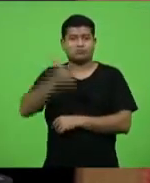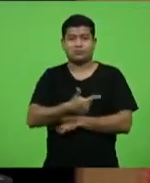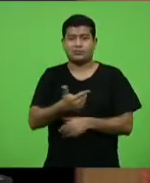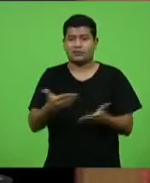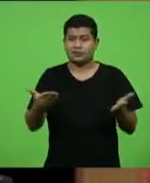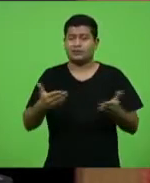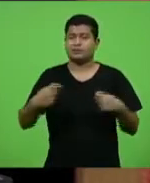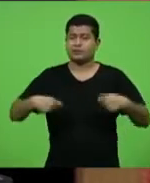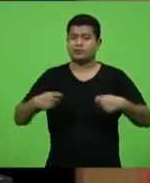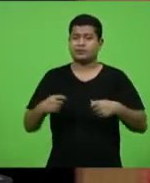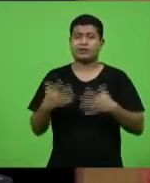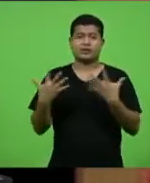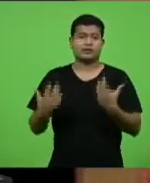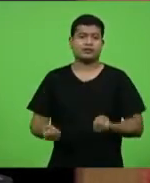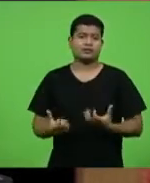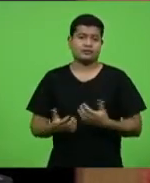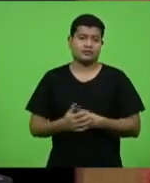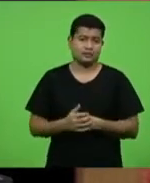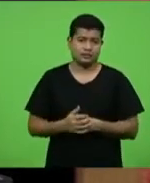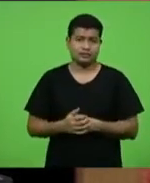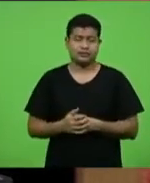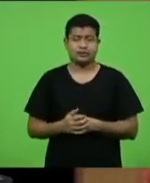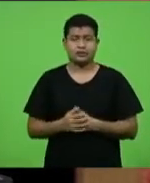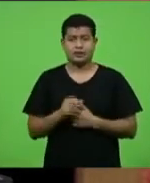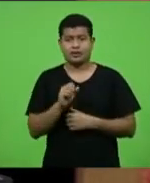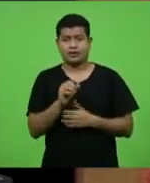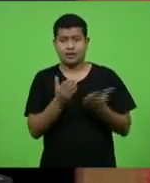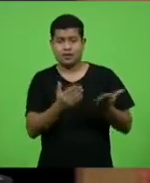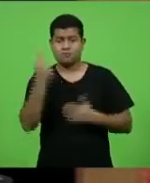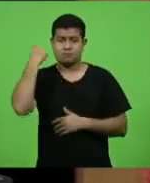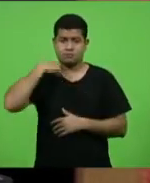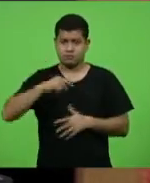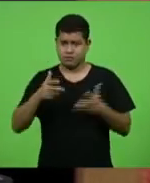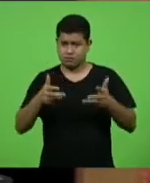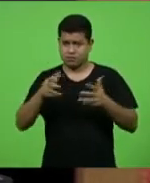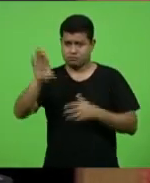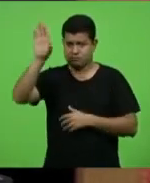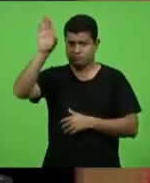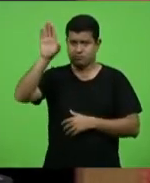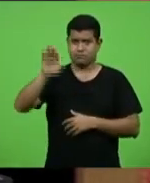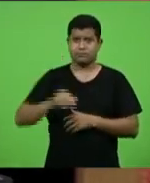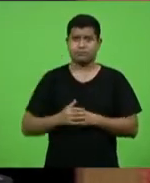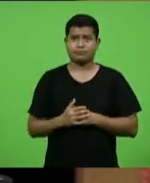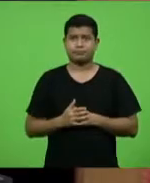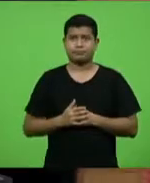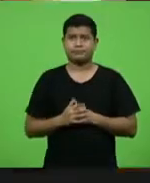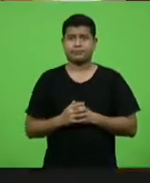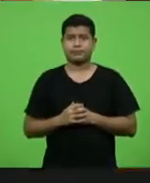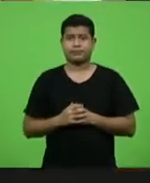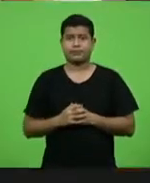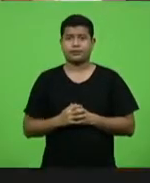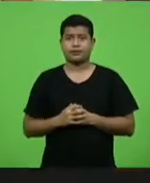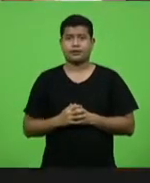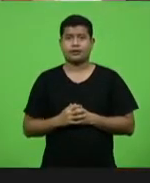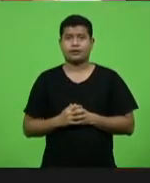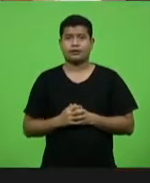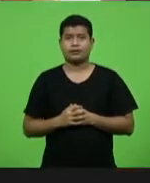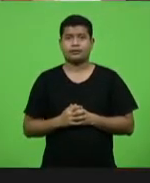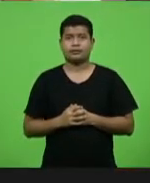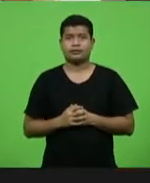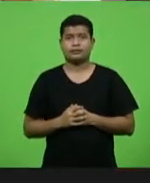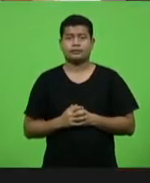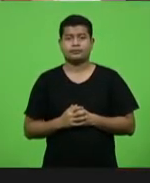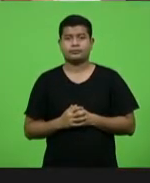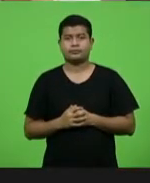aceitar. Se o deputado Silvio tinha pedido a palavra, não sei se... Obrigado, senhor presidente. Deputado Silvio?